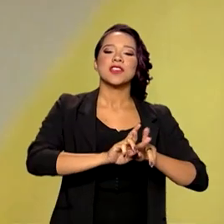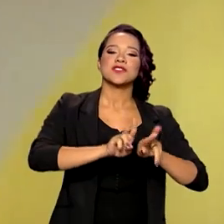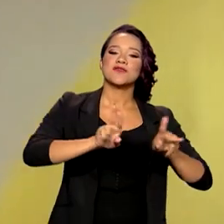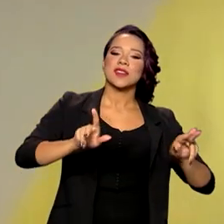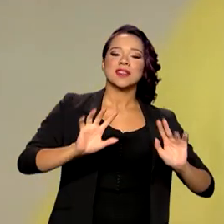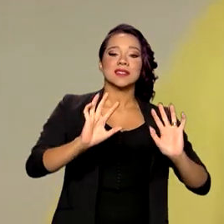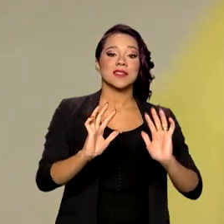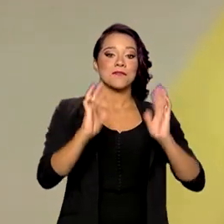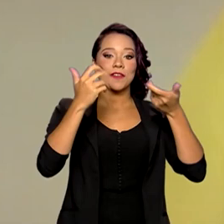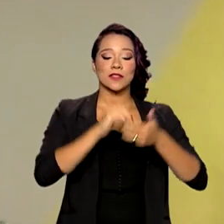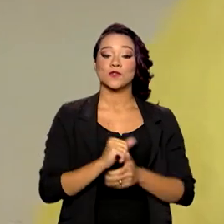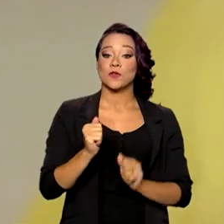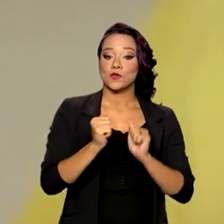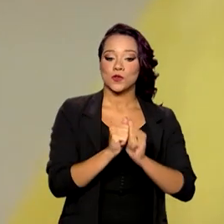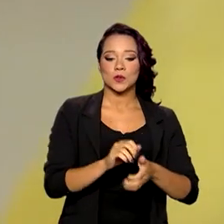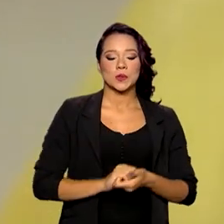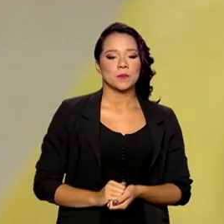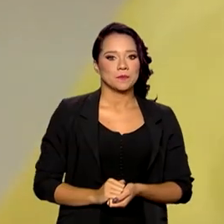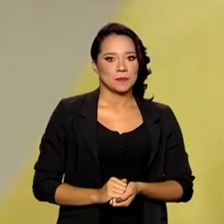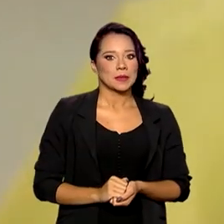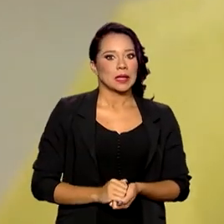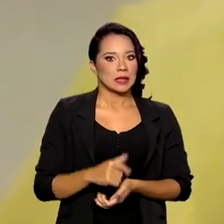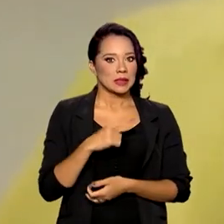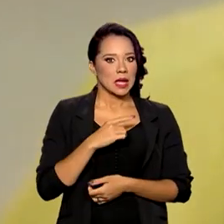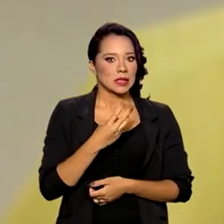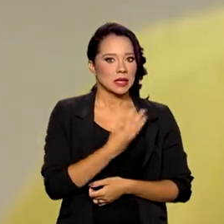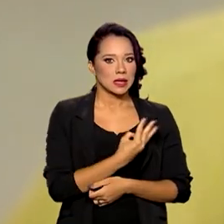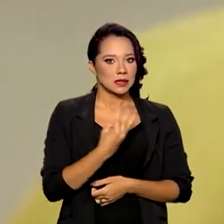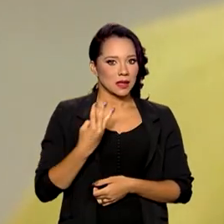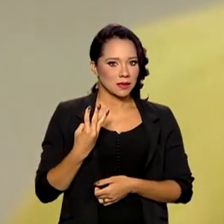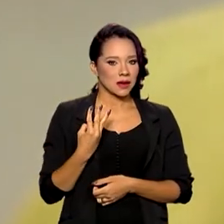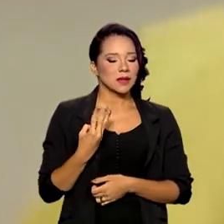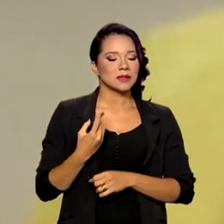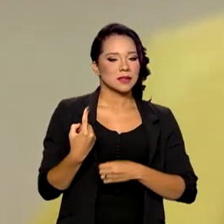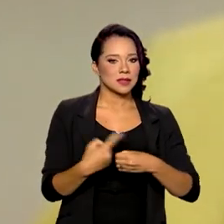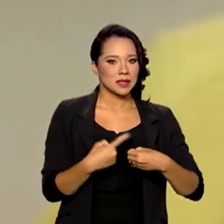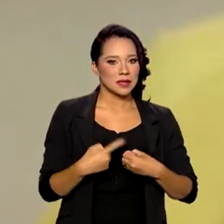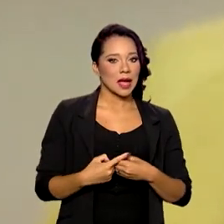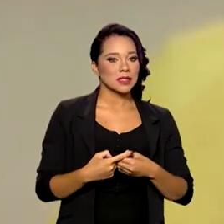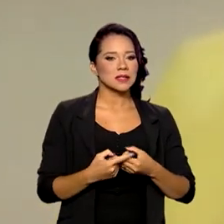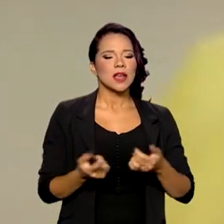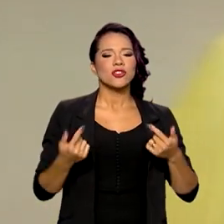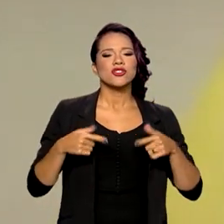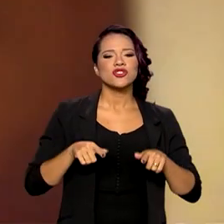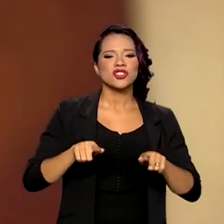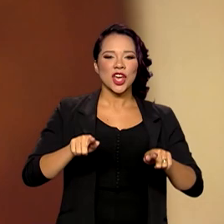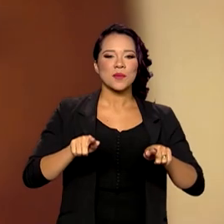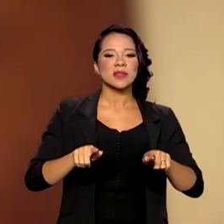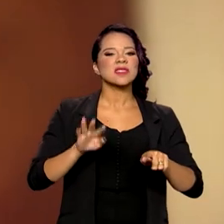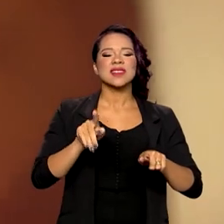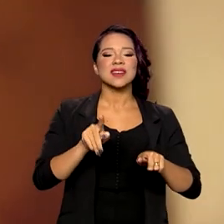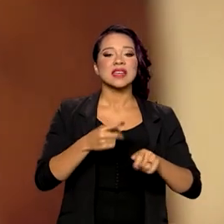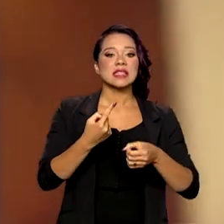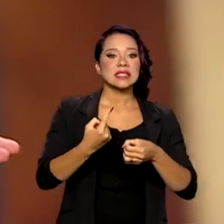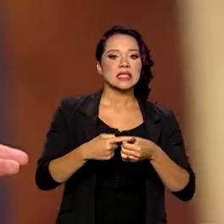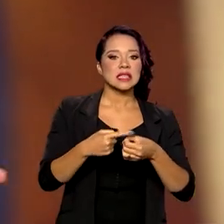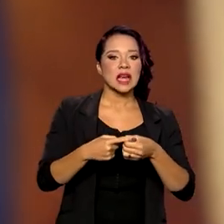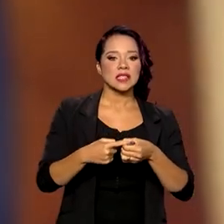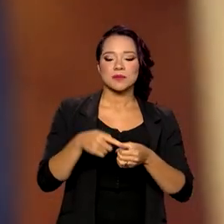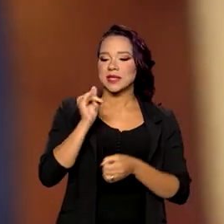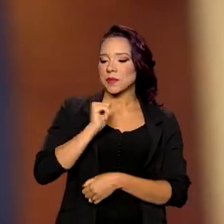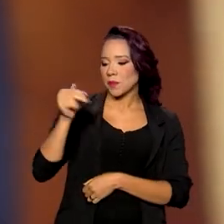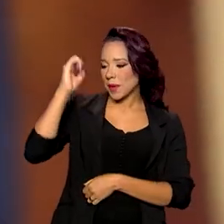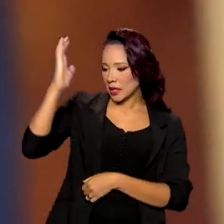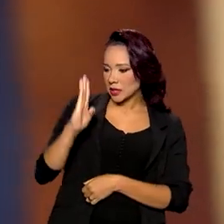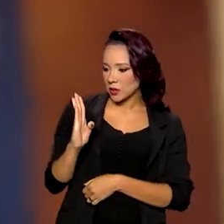eventos conjuntos. Nós temos 33 cidades gêmeas. São cidades que você passa uma rua e está no outro